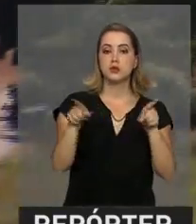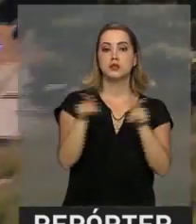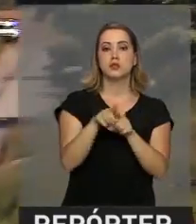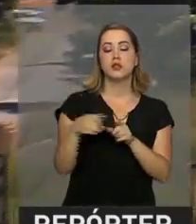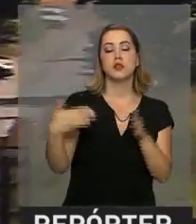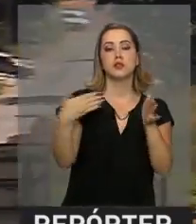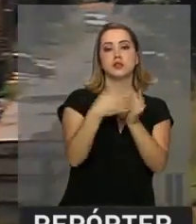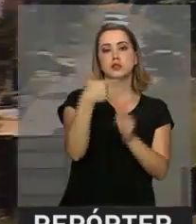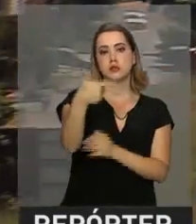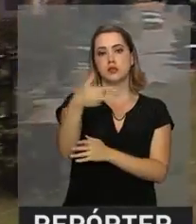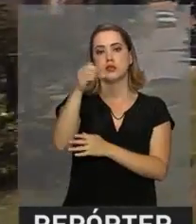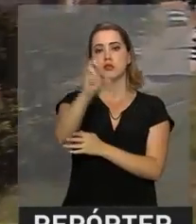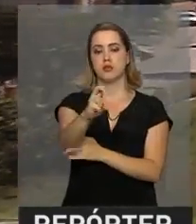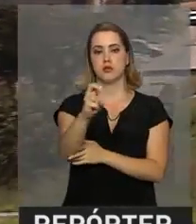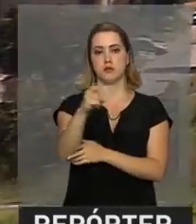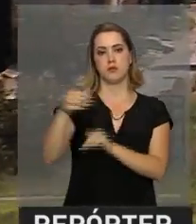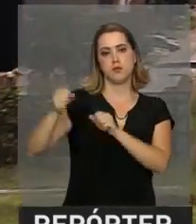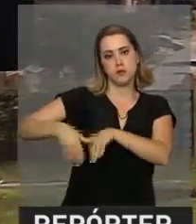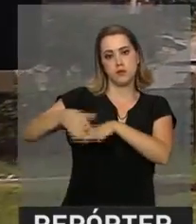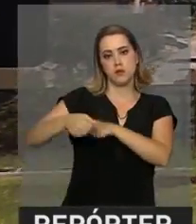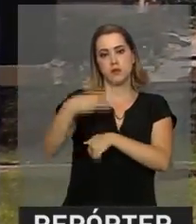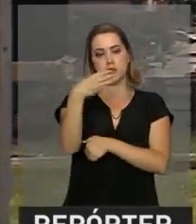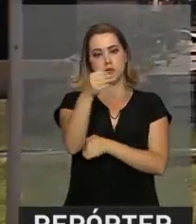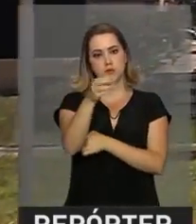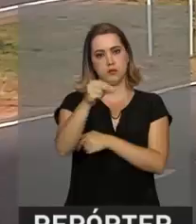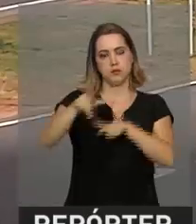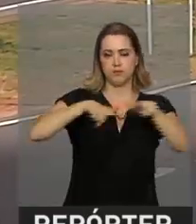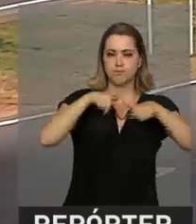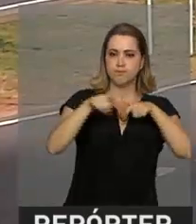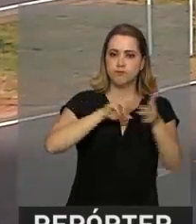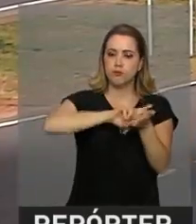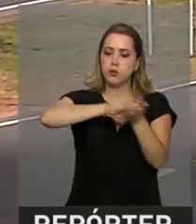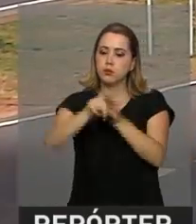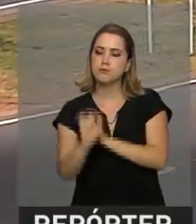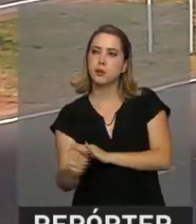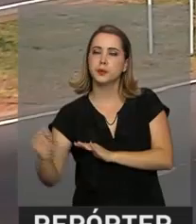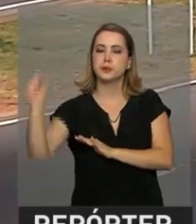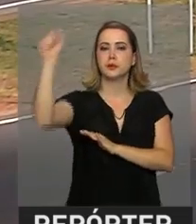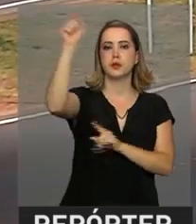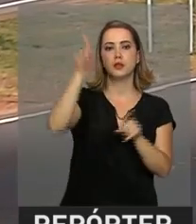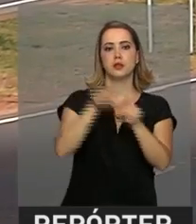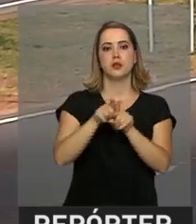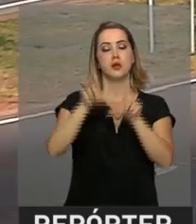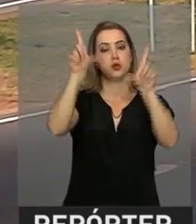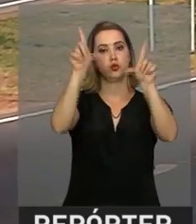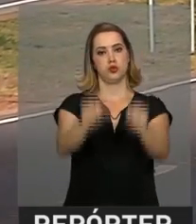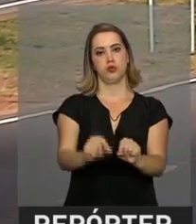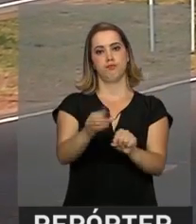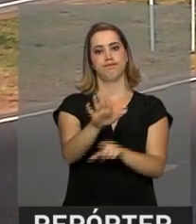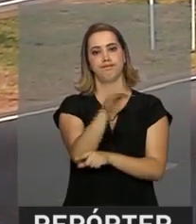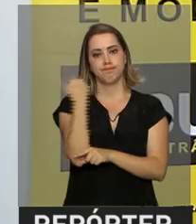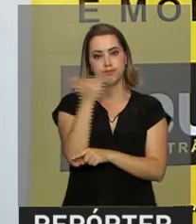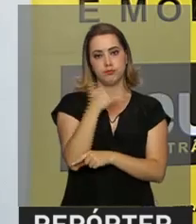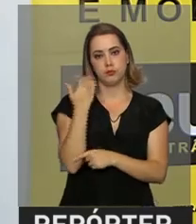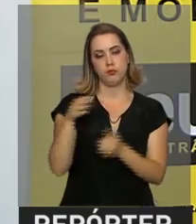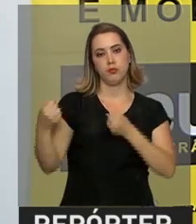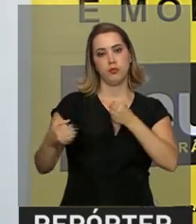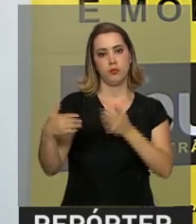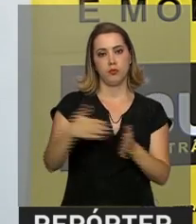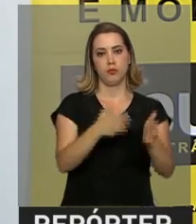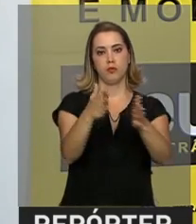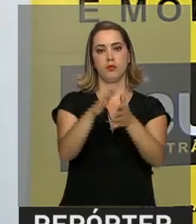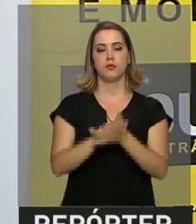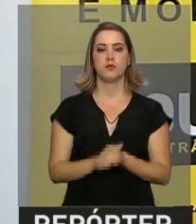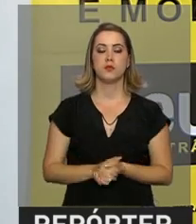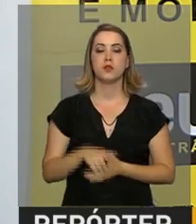setembro, 300 ações serão realizadas em todo o país para tentar reduzir o número de vítimas nas estradas. Este ano são